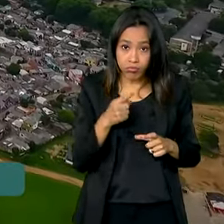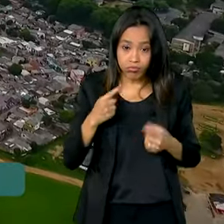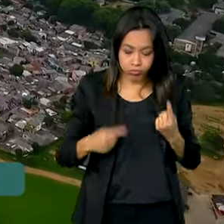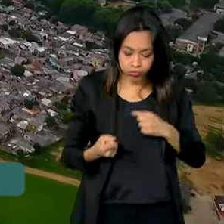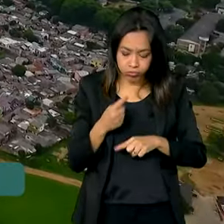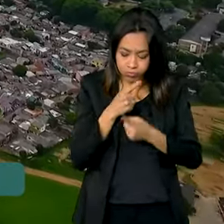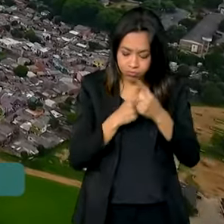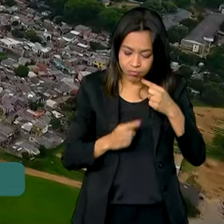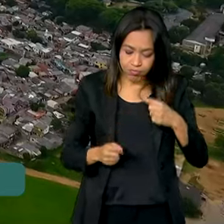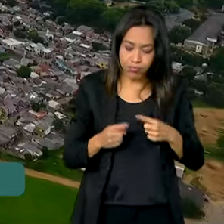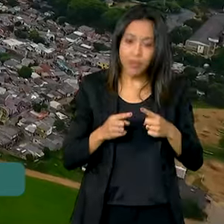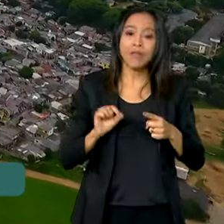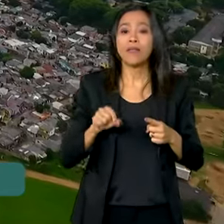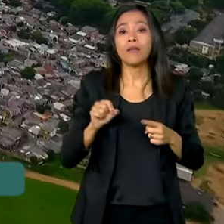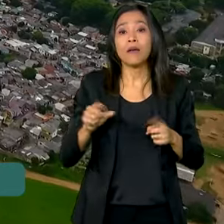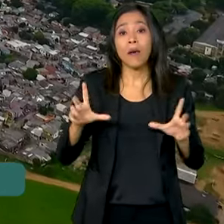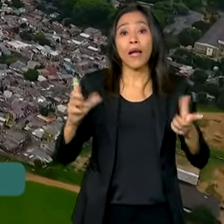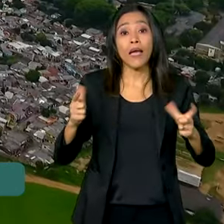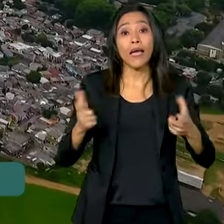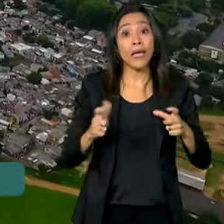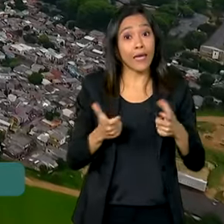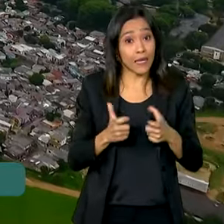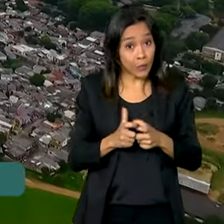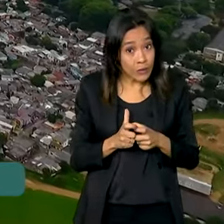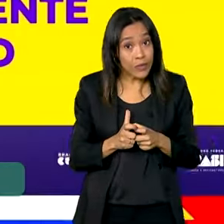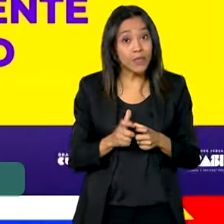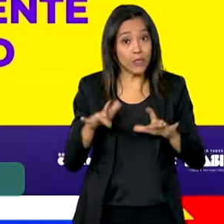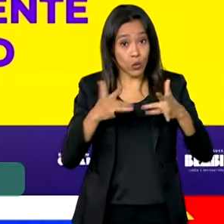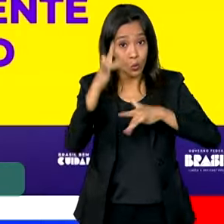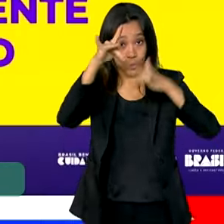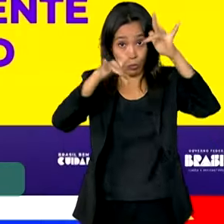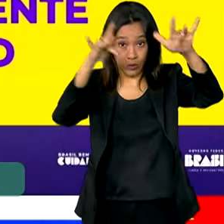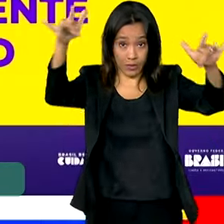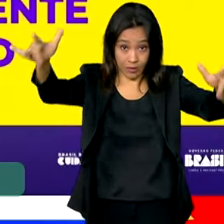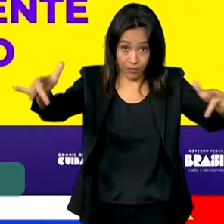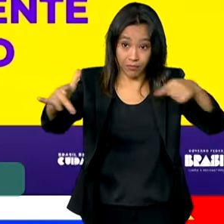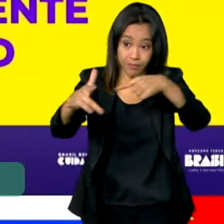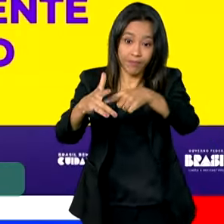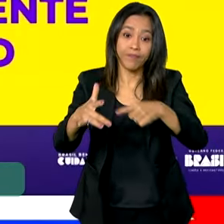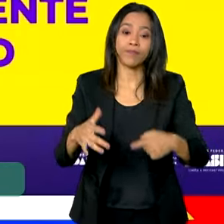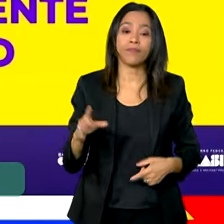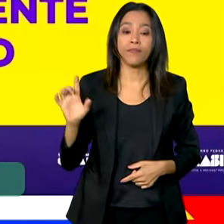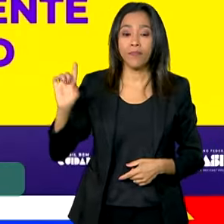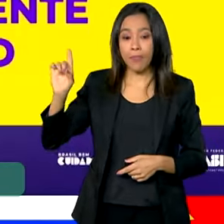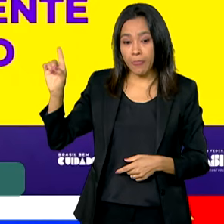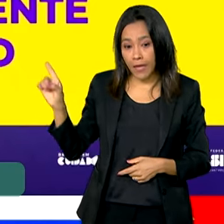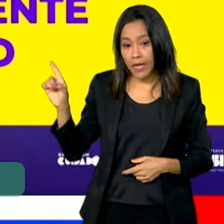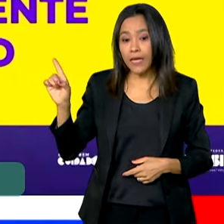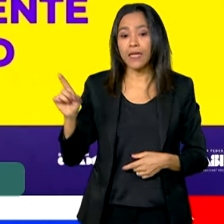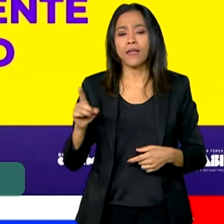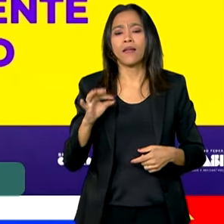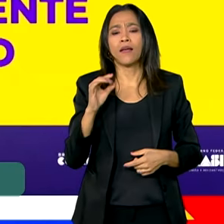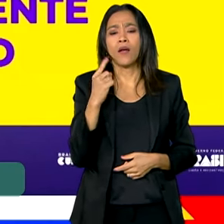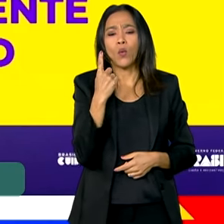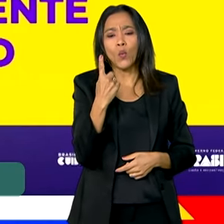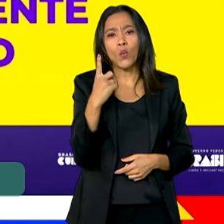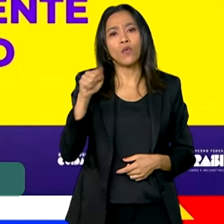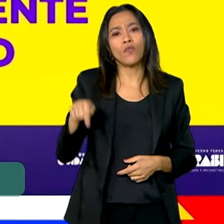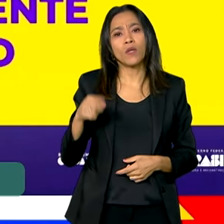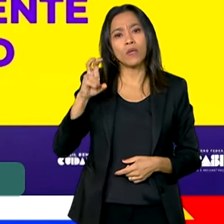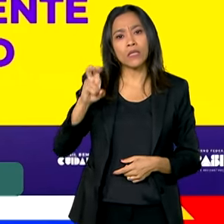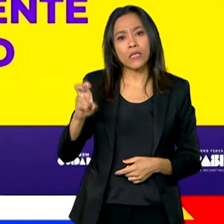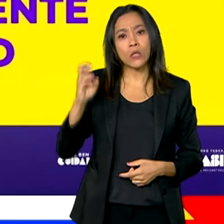que ajuda a reduzir a população de mosquitos. São investimentos da ordem de 1,5